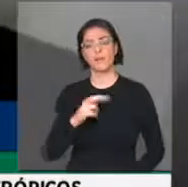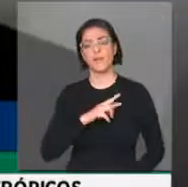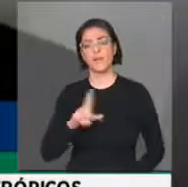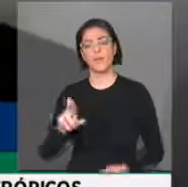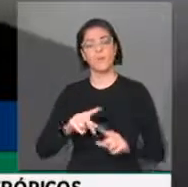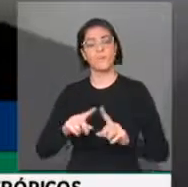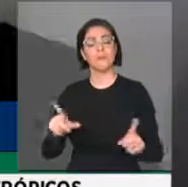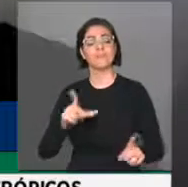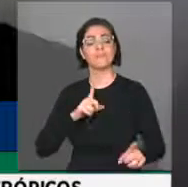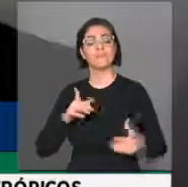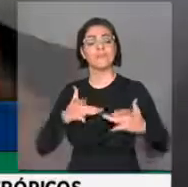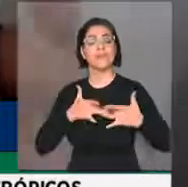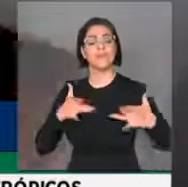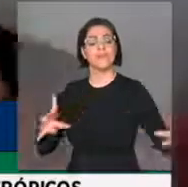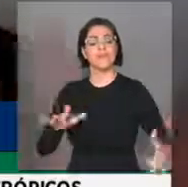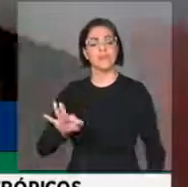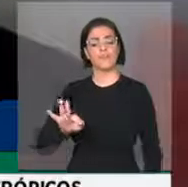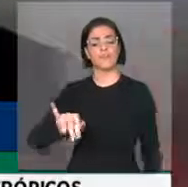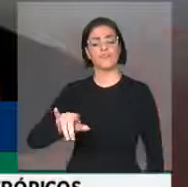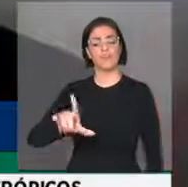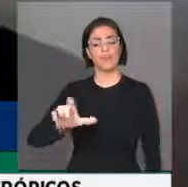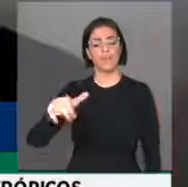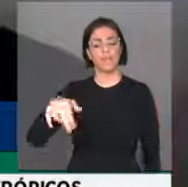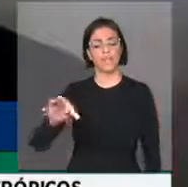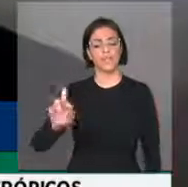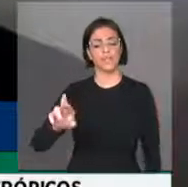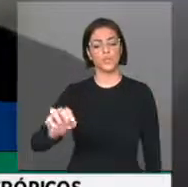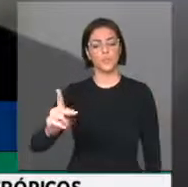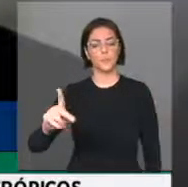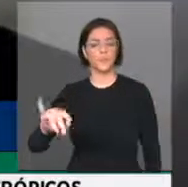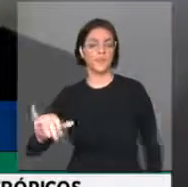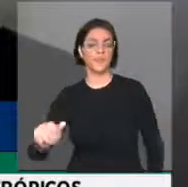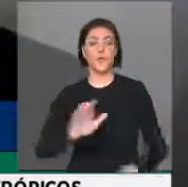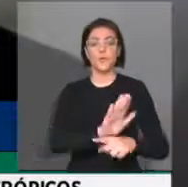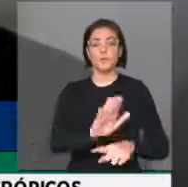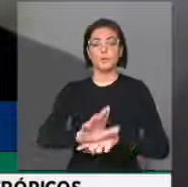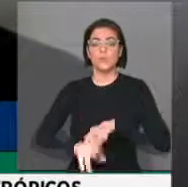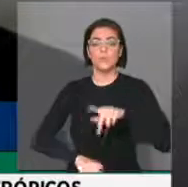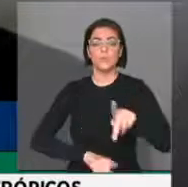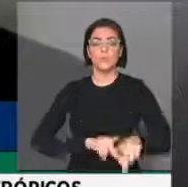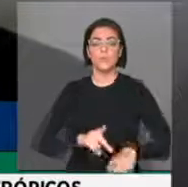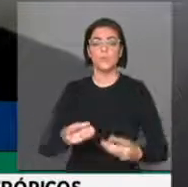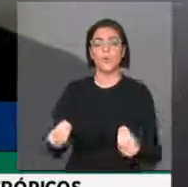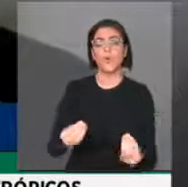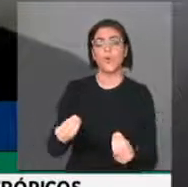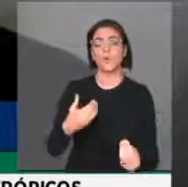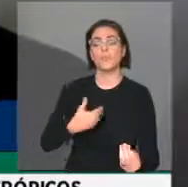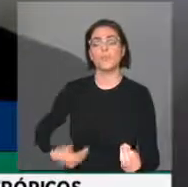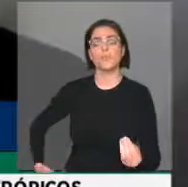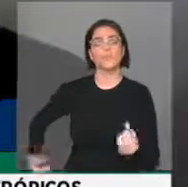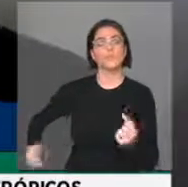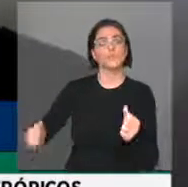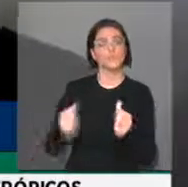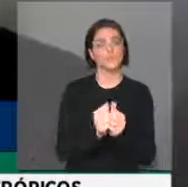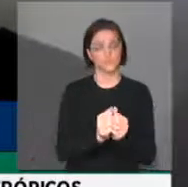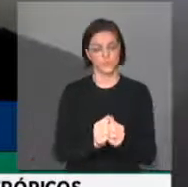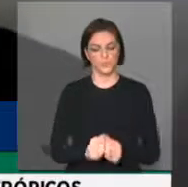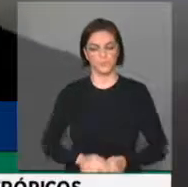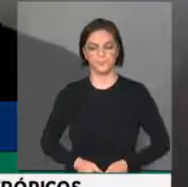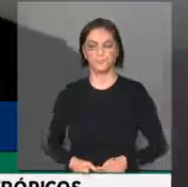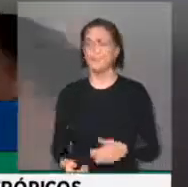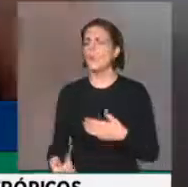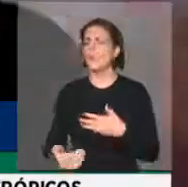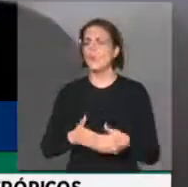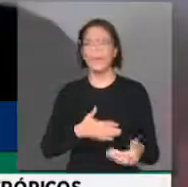socorrer pessoas tendo ajuda do poder do erário público. Qualquer instituição religiosa